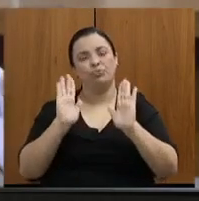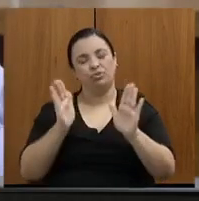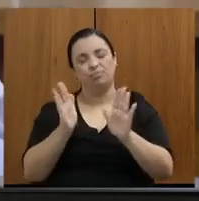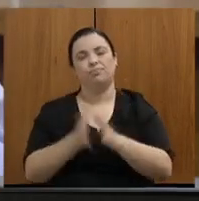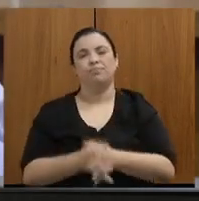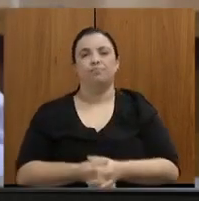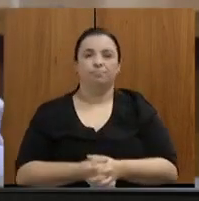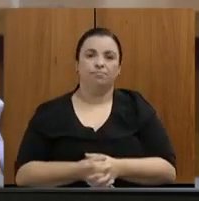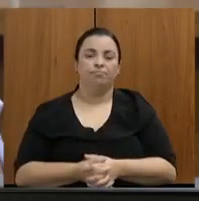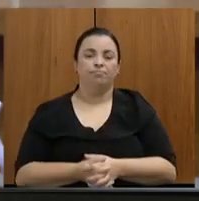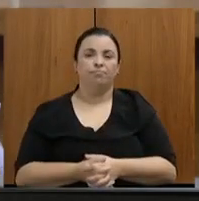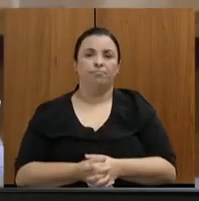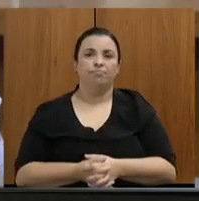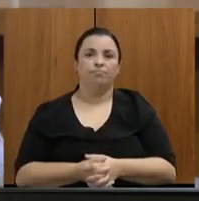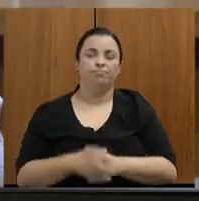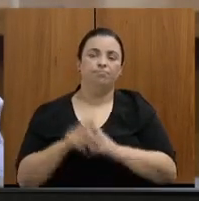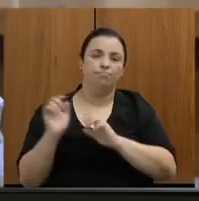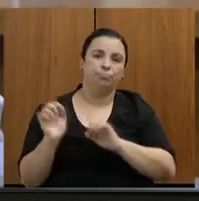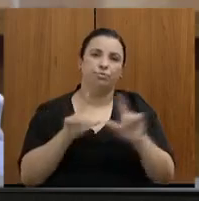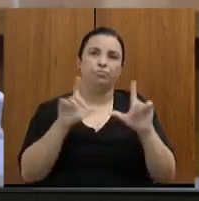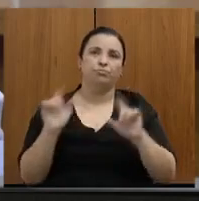E podemos passar.